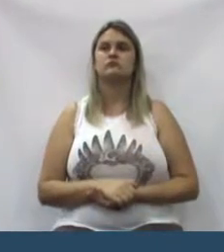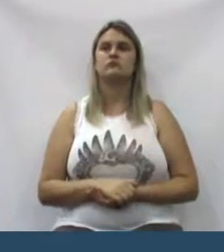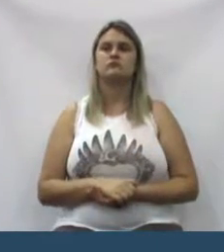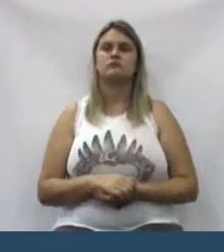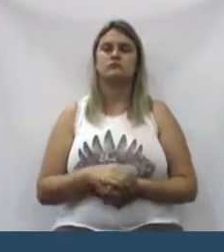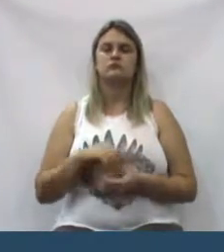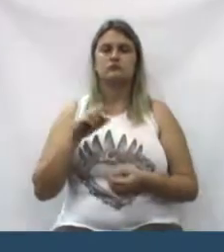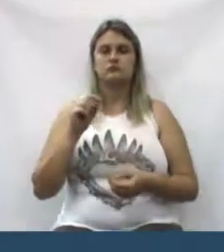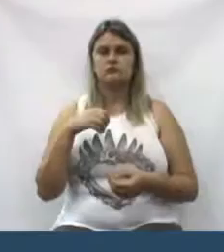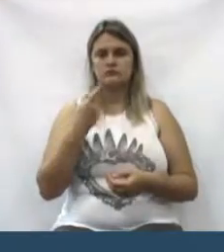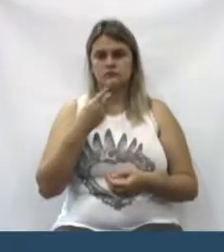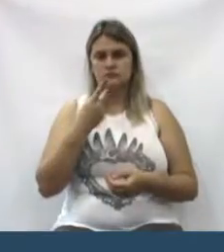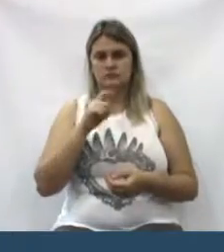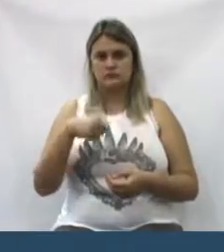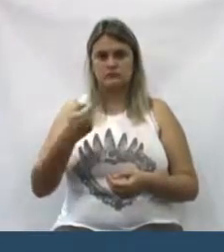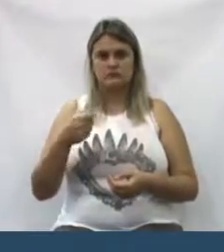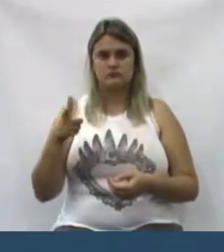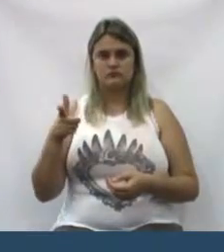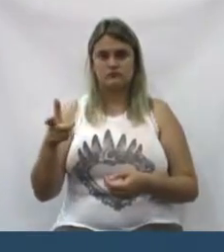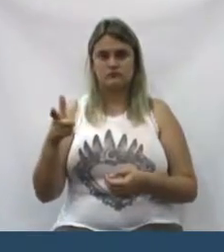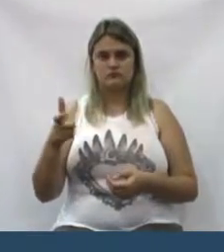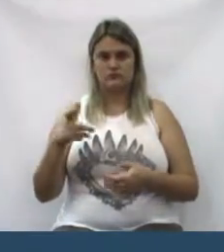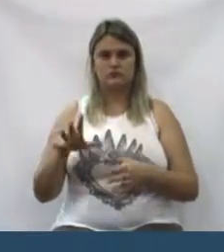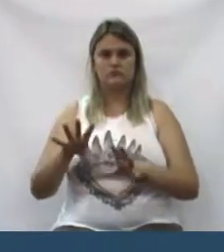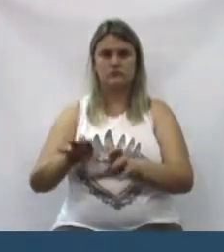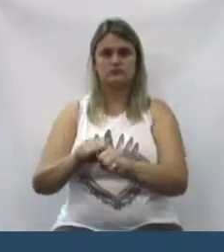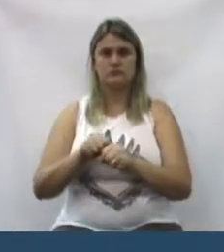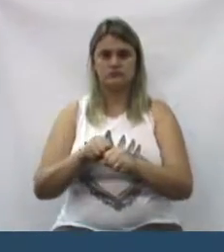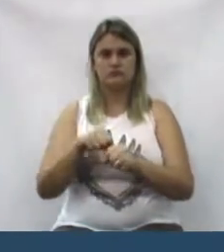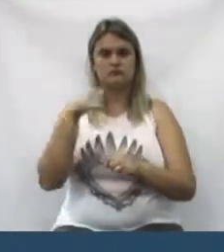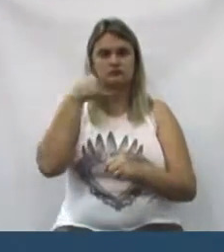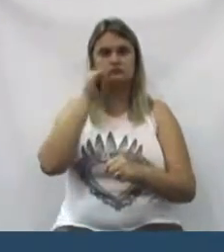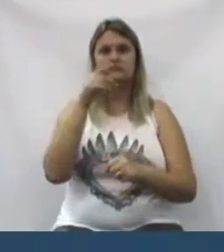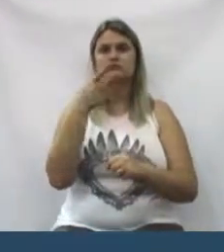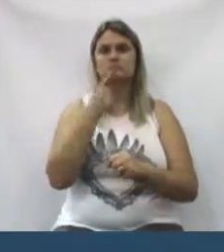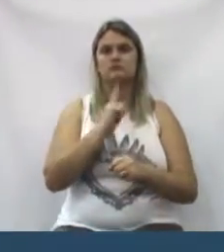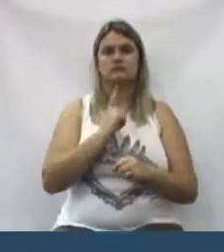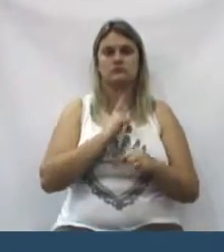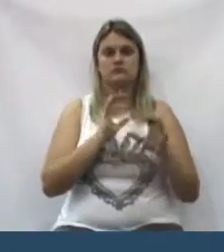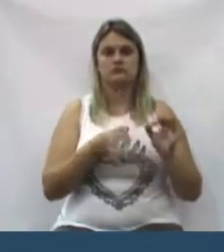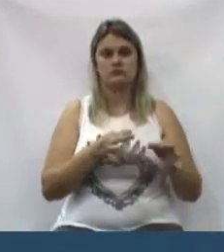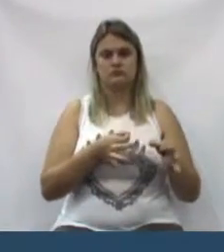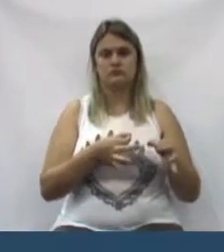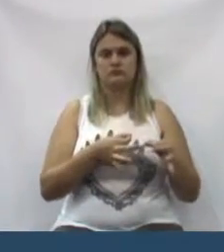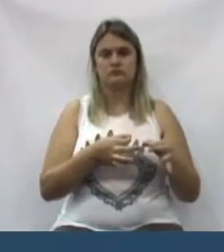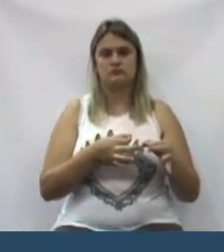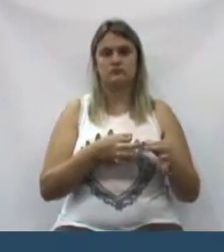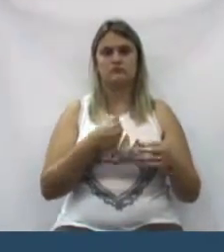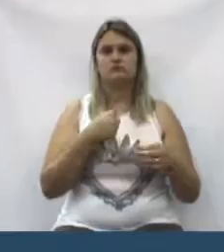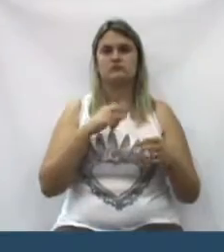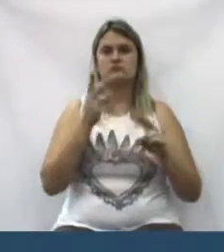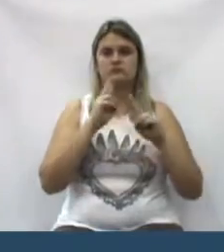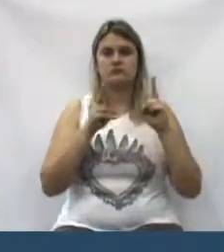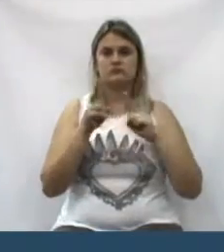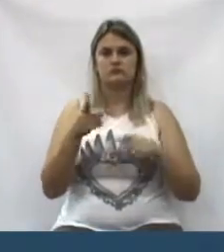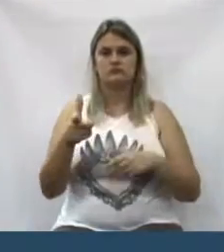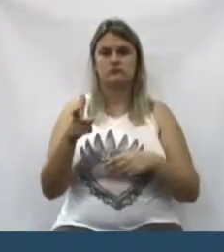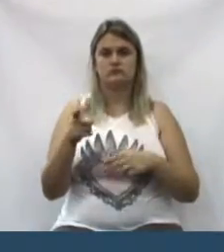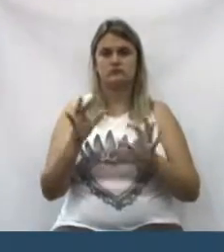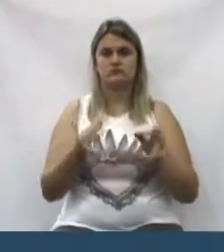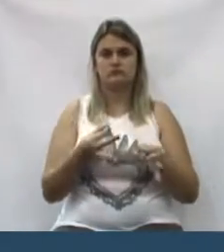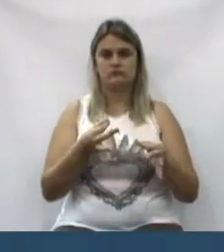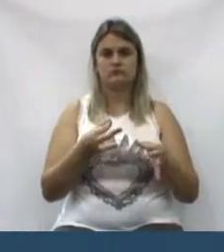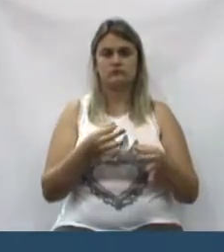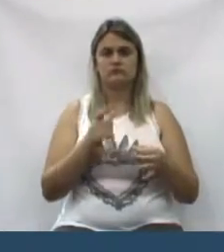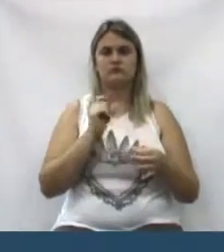O desarmamento, ele tem dois lados. Tem muitas pessoas, não, está certo. Não vejo que o desarmamento está certo